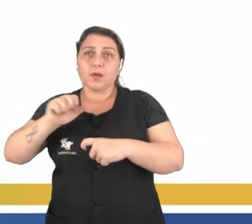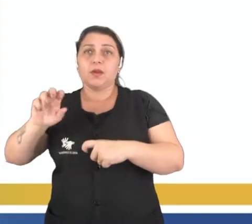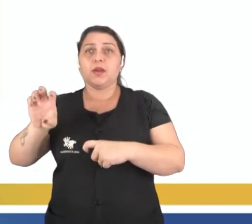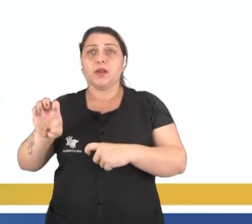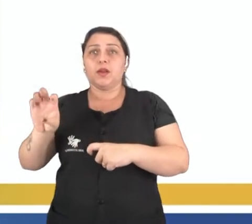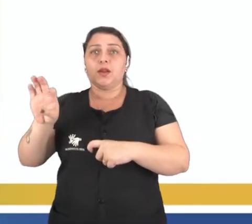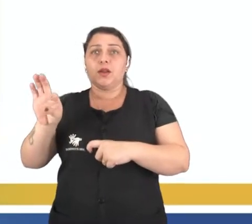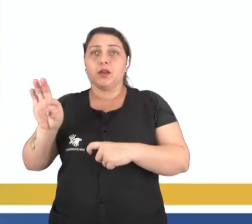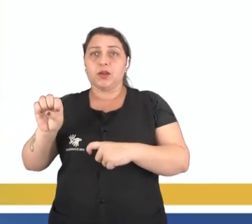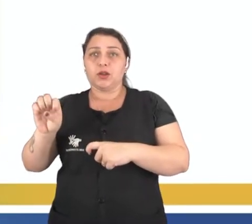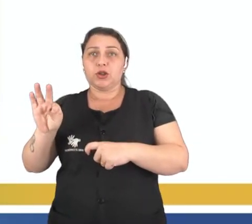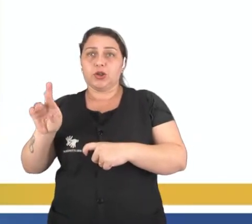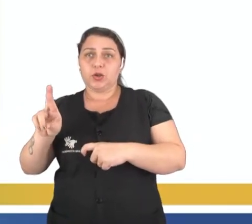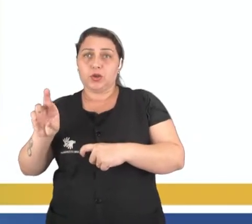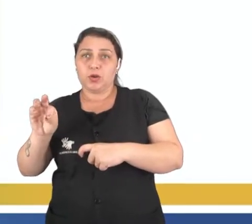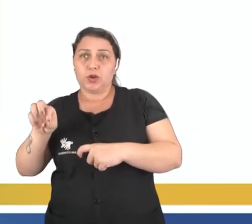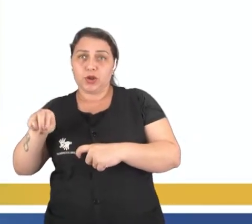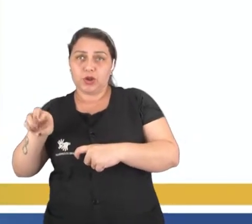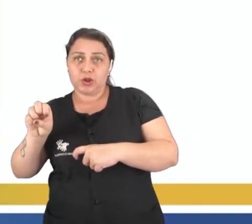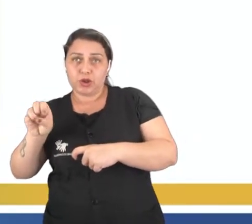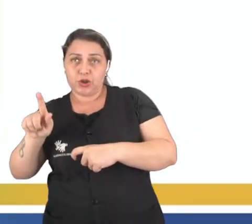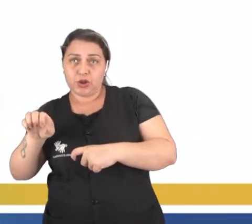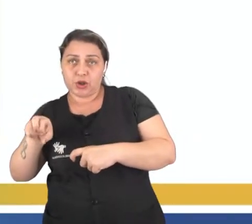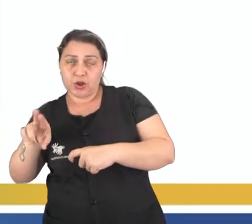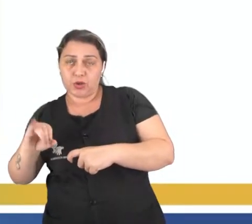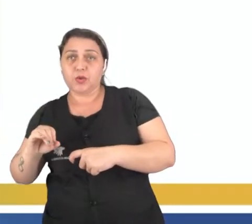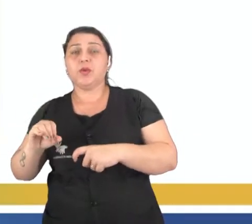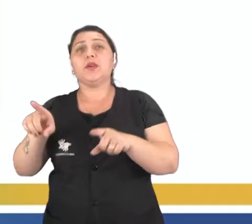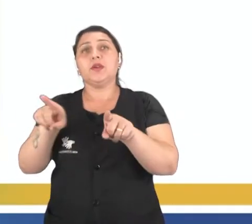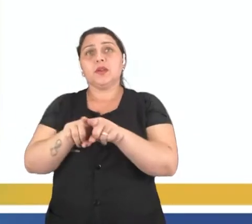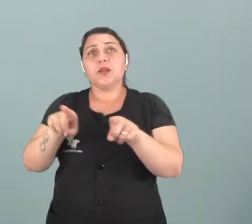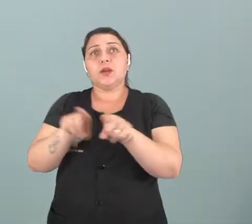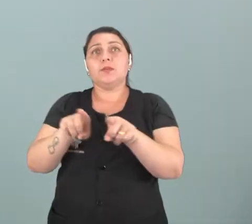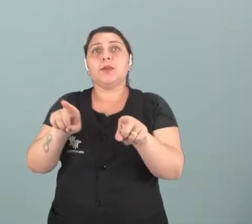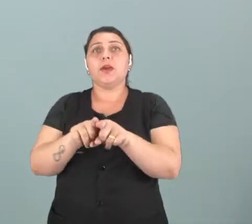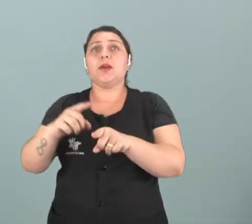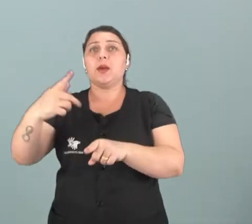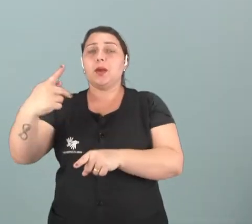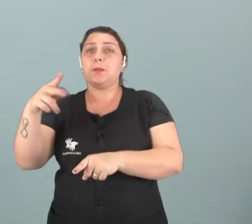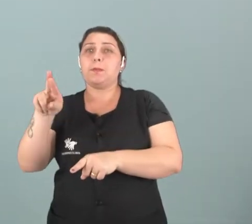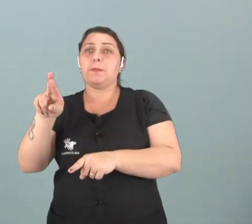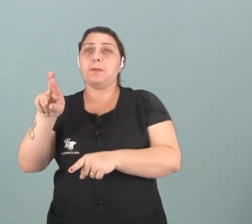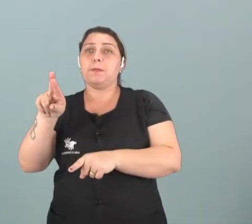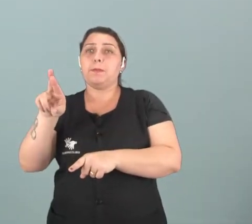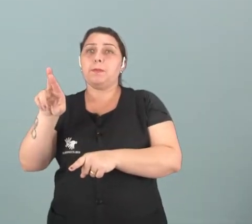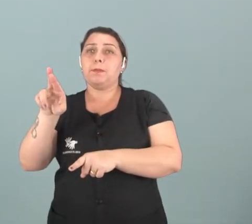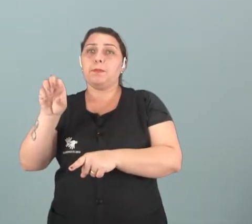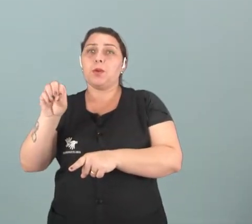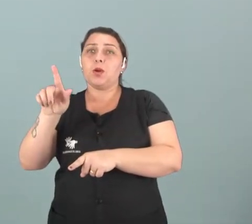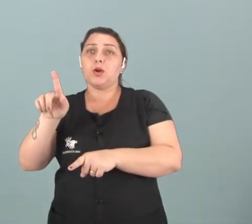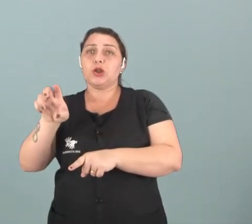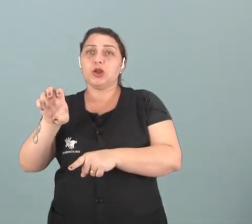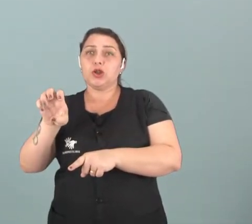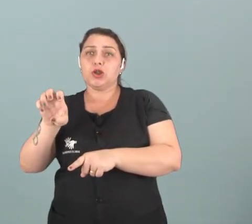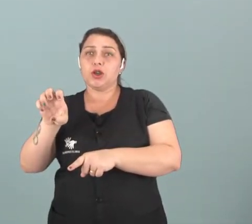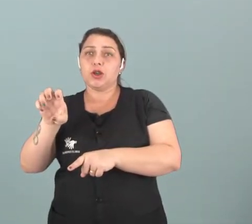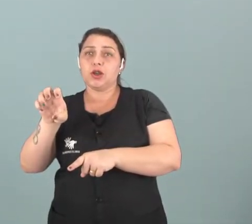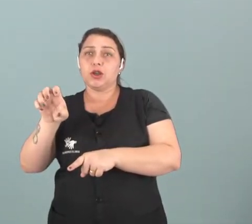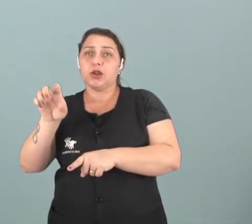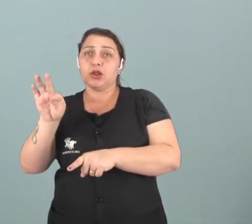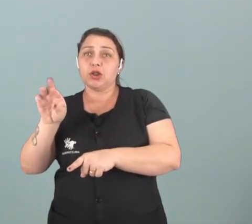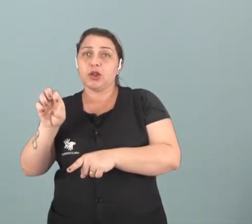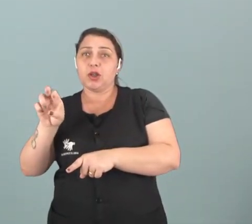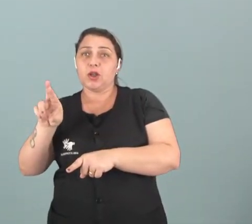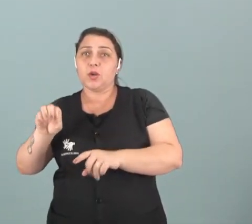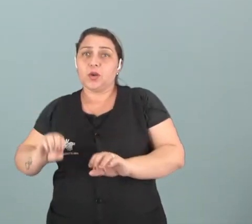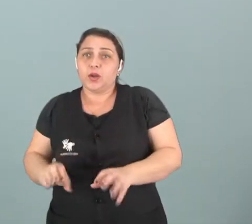estrogênio e a progesterona, que vão estar envolvidos tanto com a estimulação para que os